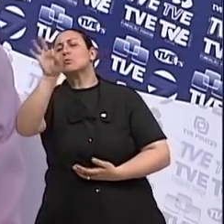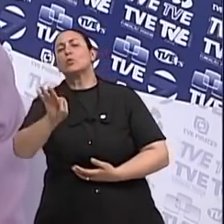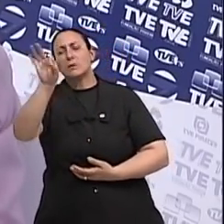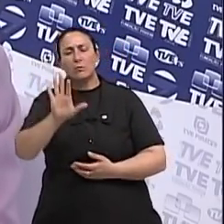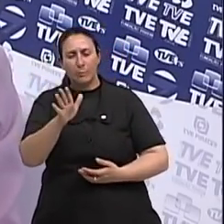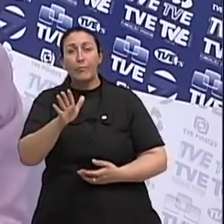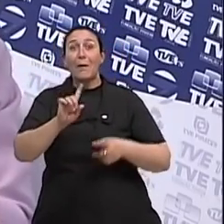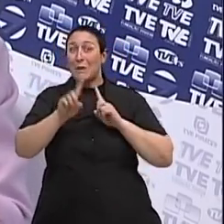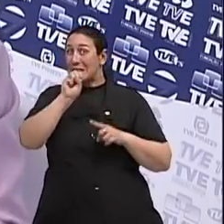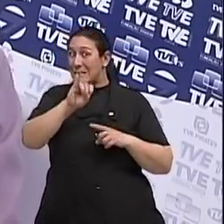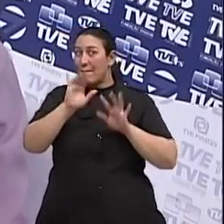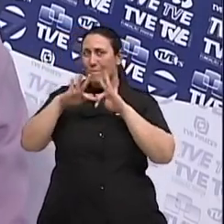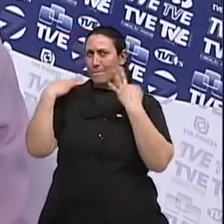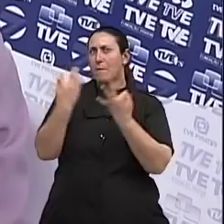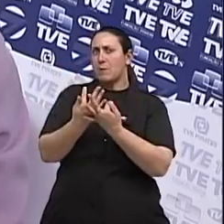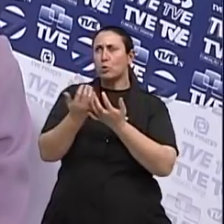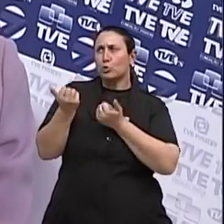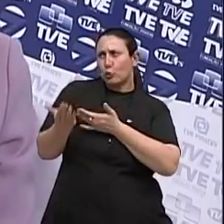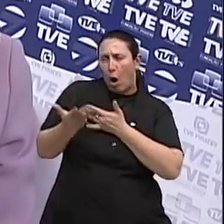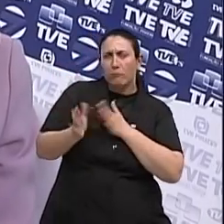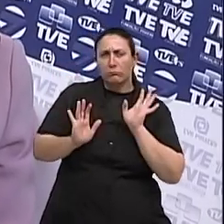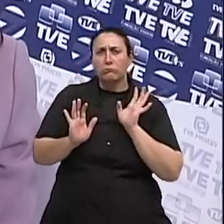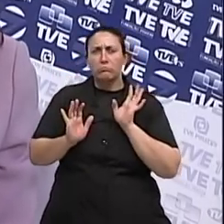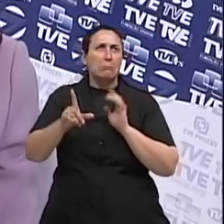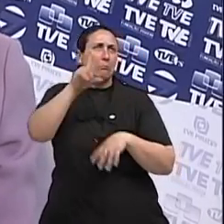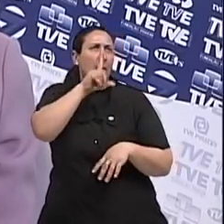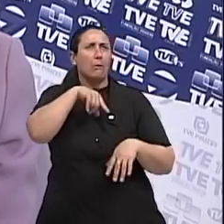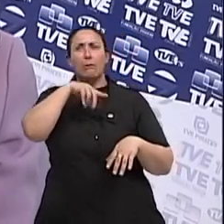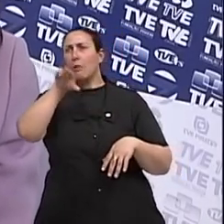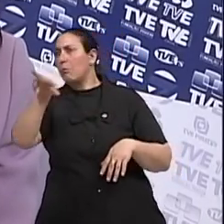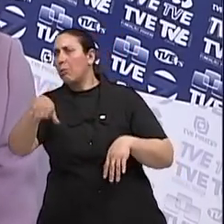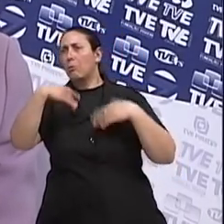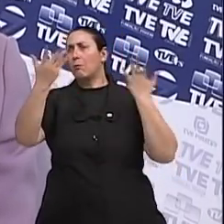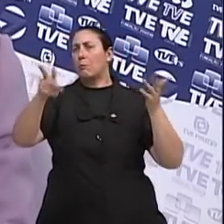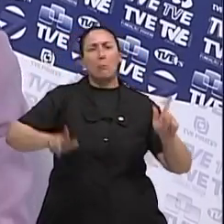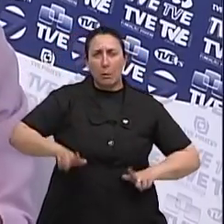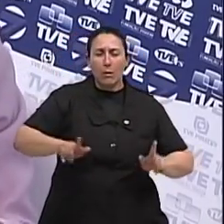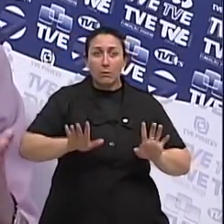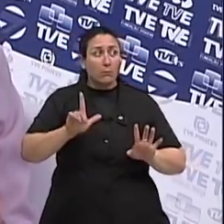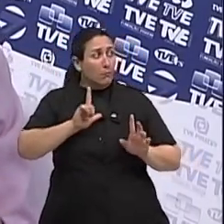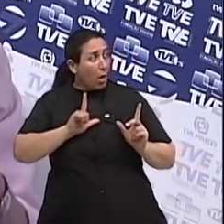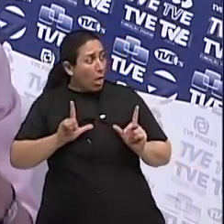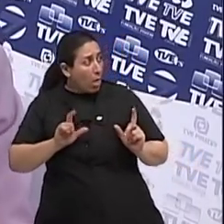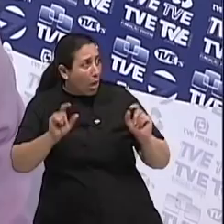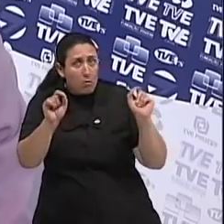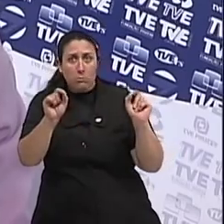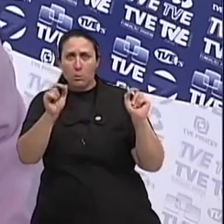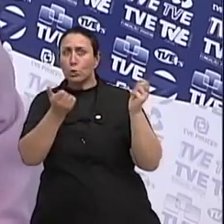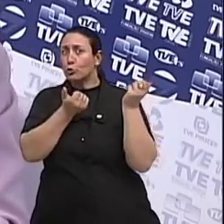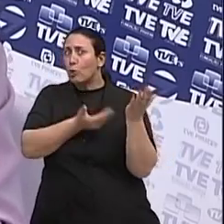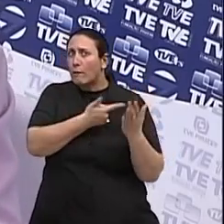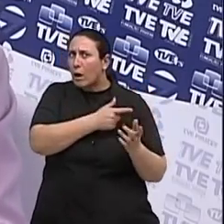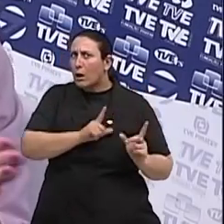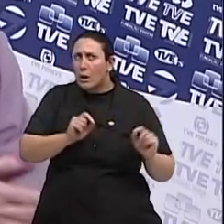de ter um familiar jovem, pode ser mãe, irmã, prima, com câncer de mama jovem,